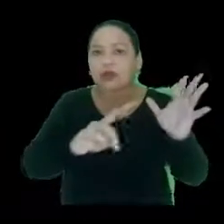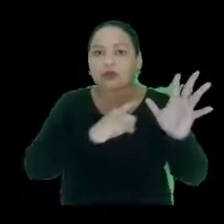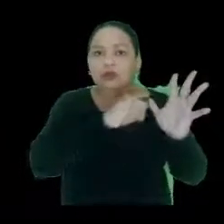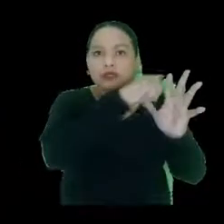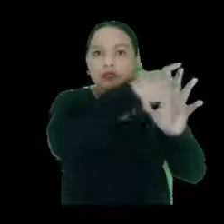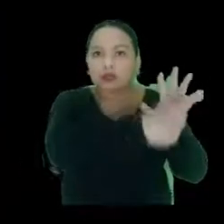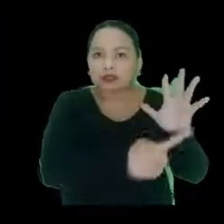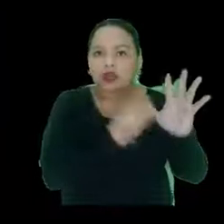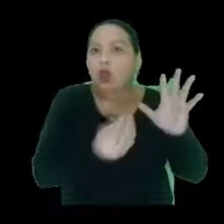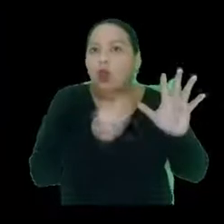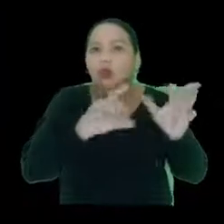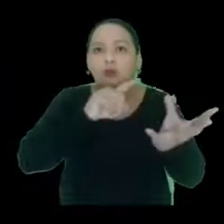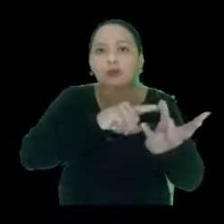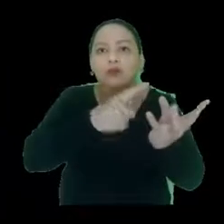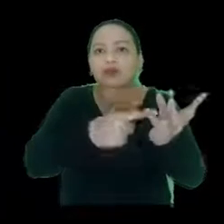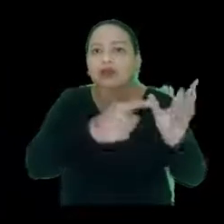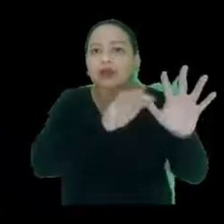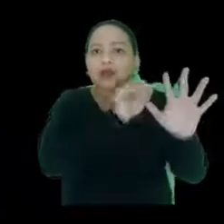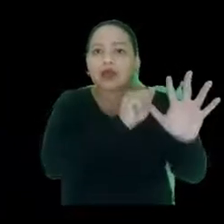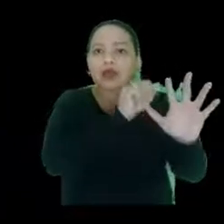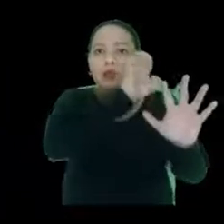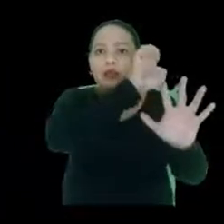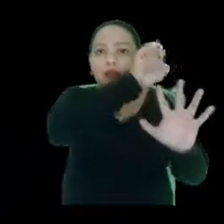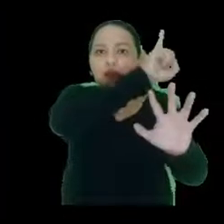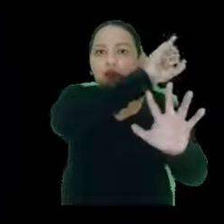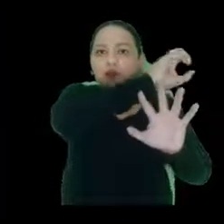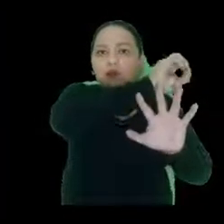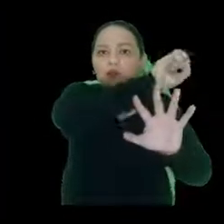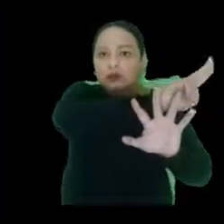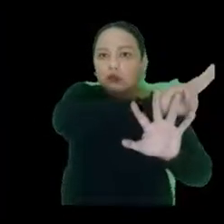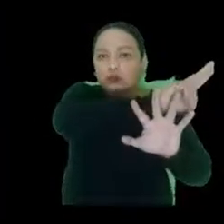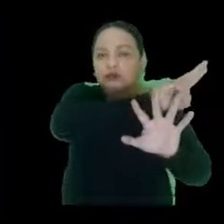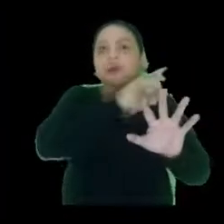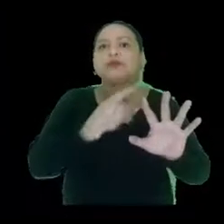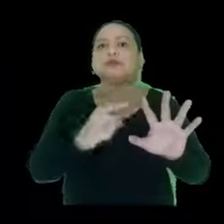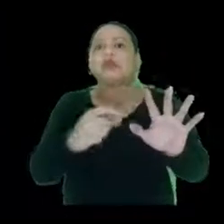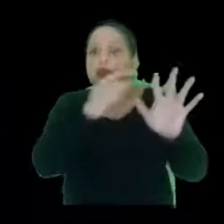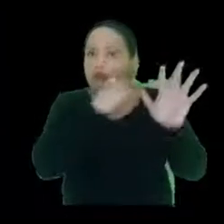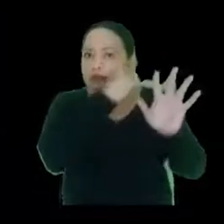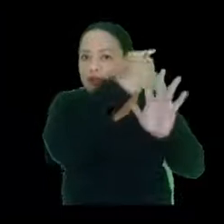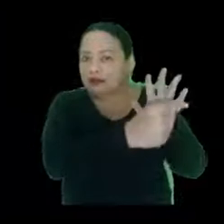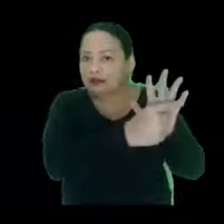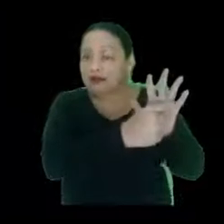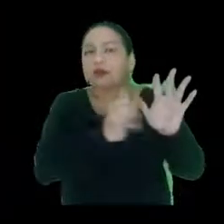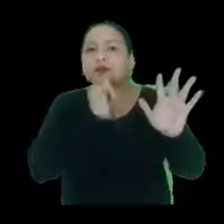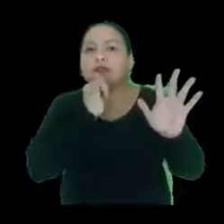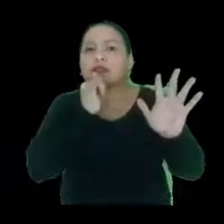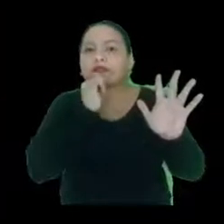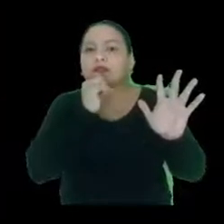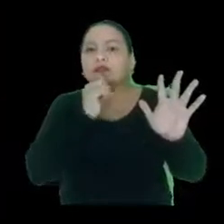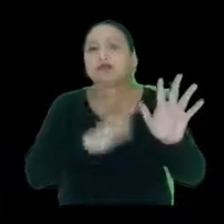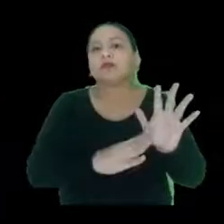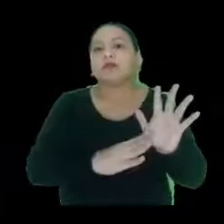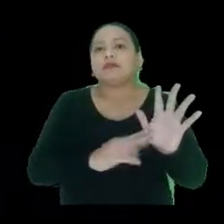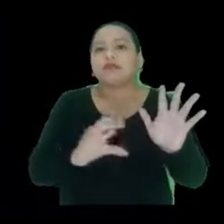usa os cinco dedos como sendo as vogais, né? Então, A, E, I, O, U. E aqui a gente escreve o restante. Então,